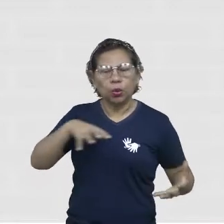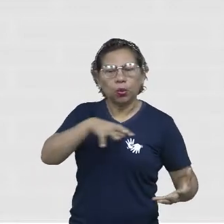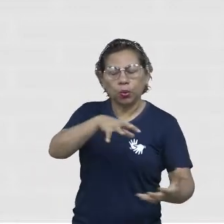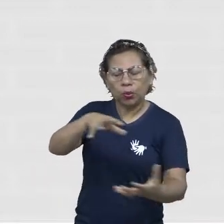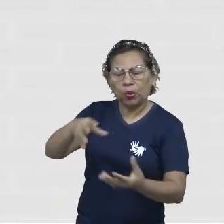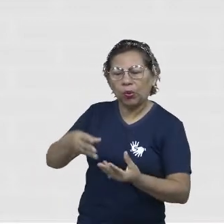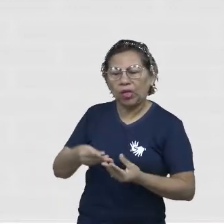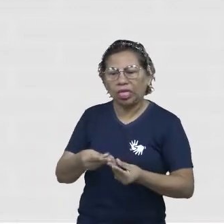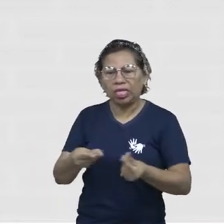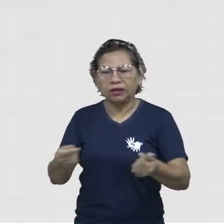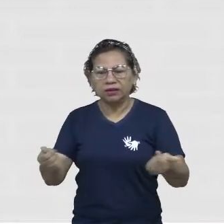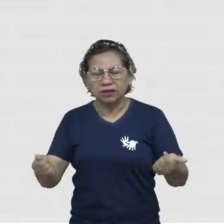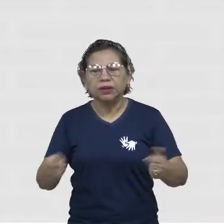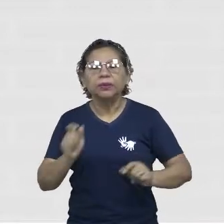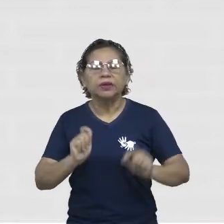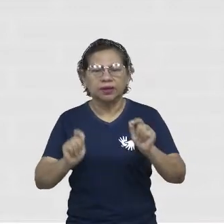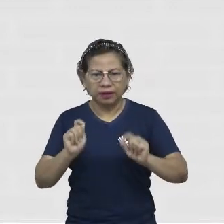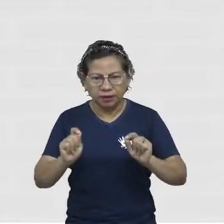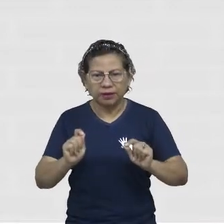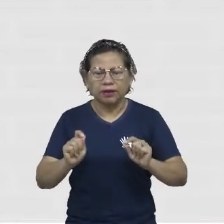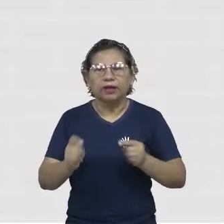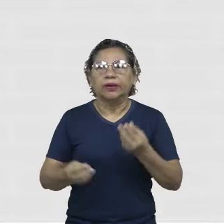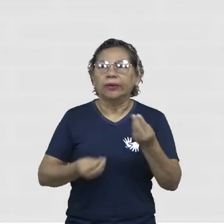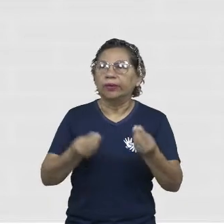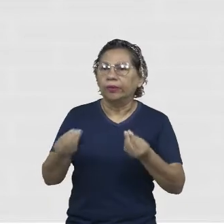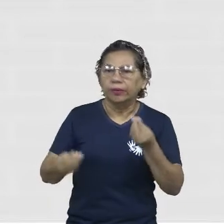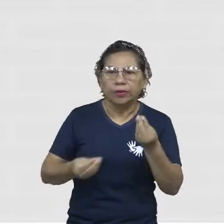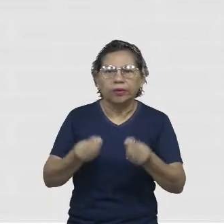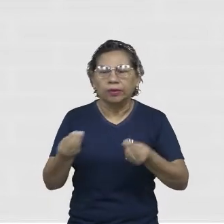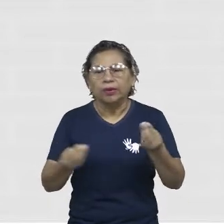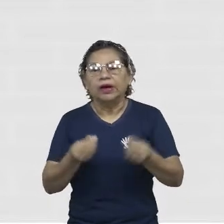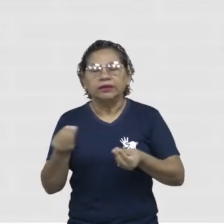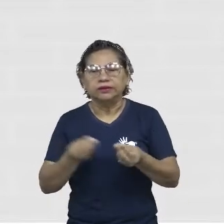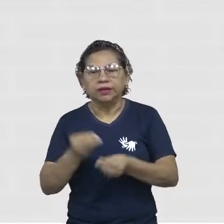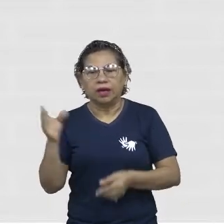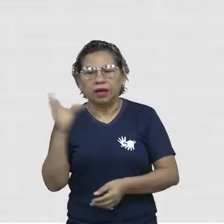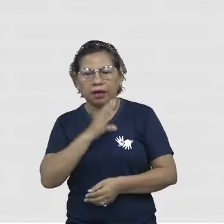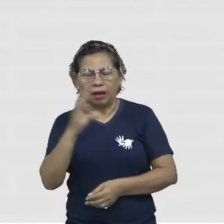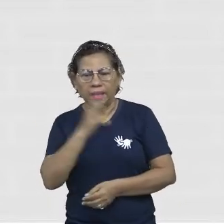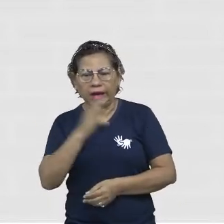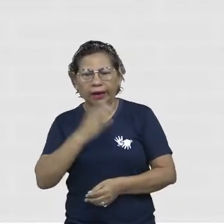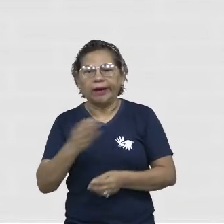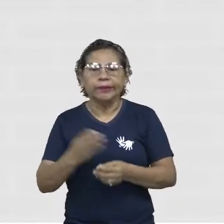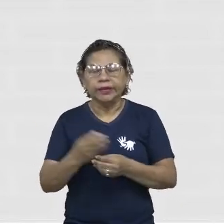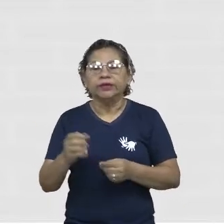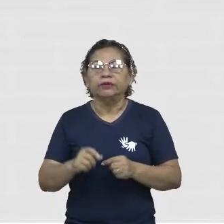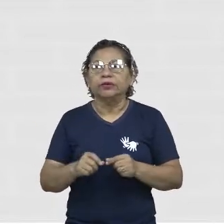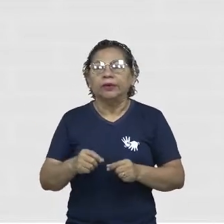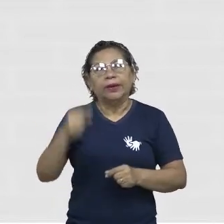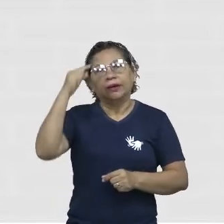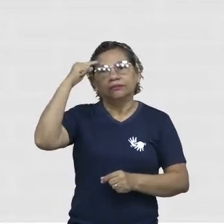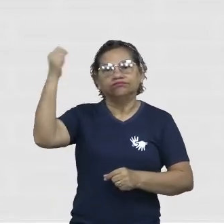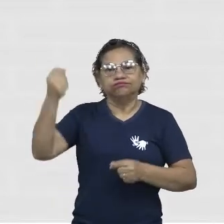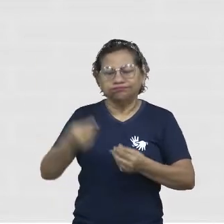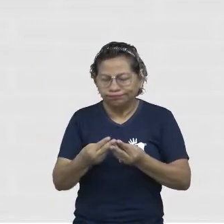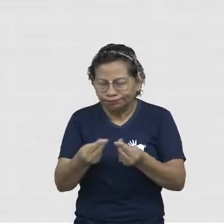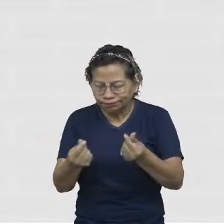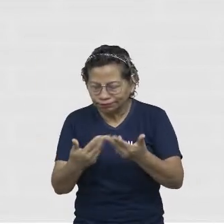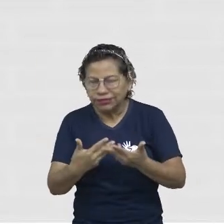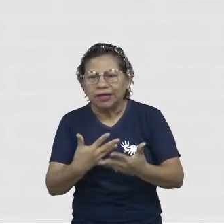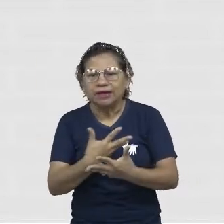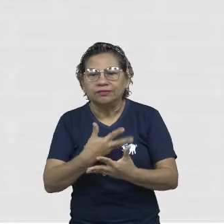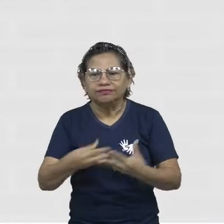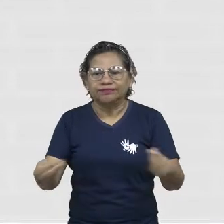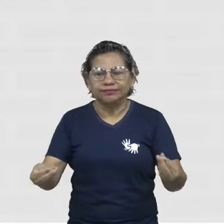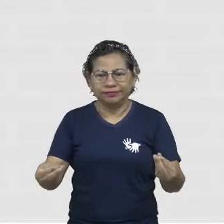Hoje, o mundo líquido é como se ele escorresse pelas nossas mãos, entre os dedos. A coisa está tão rápida, está tão